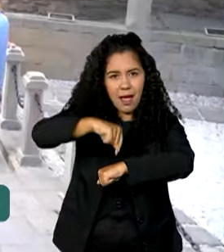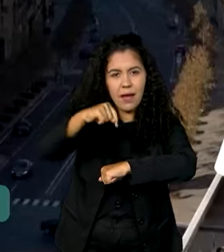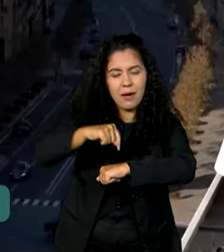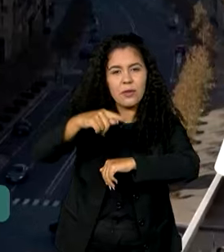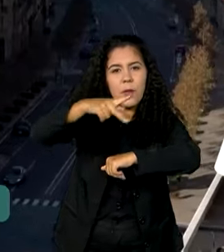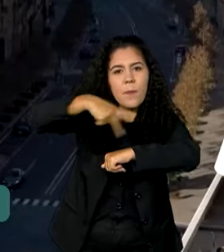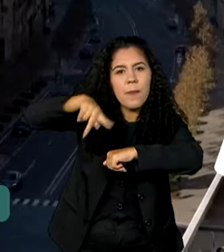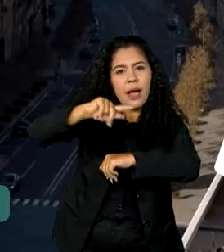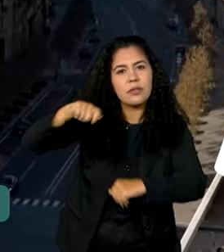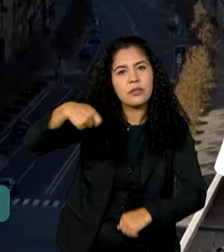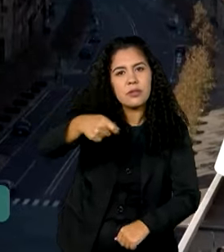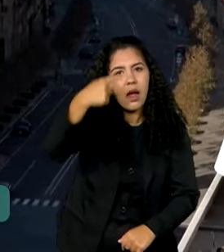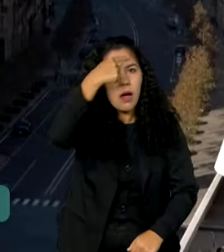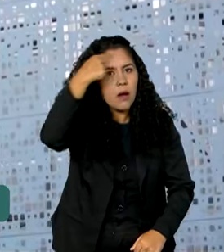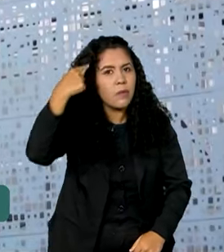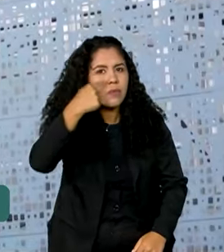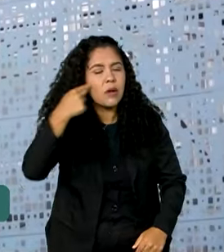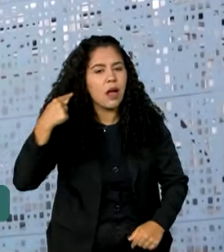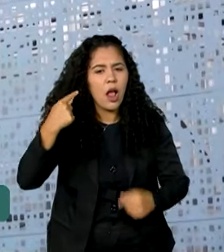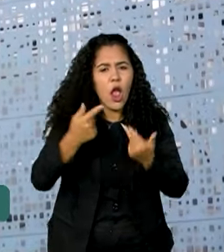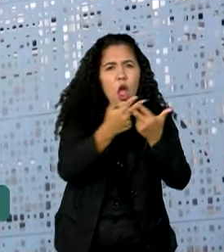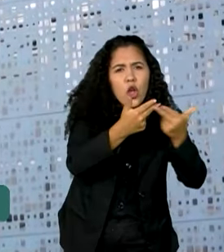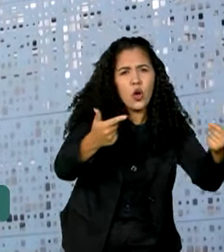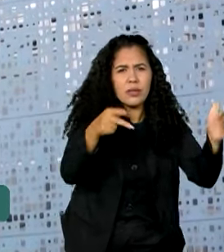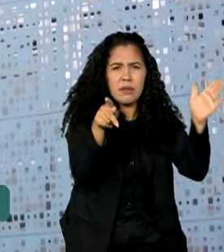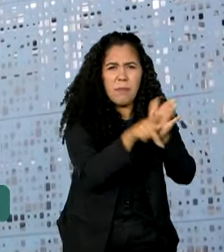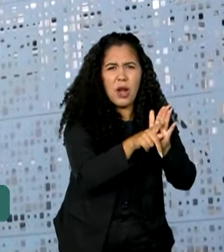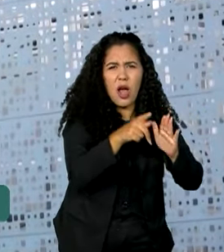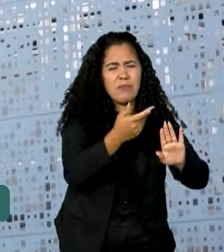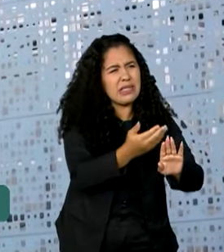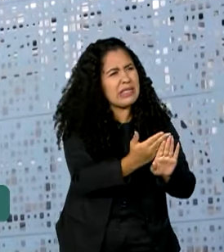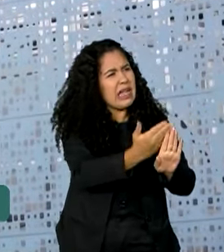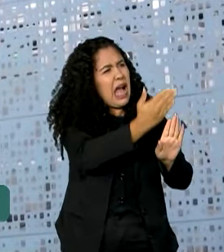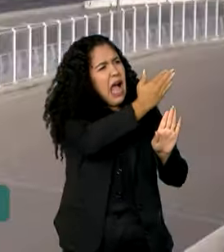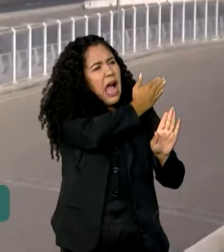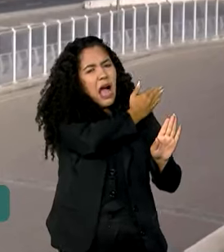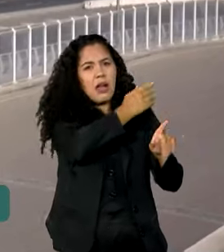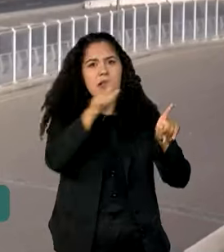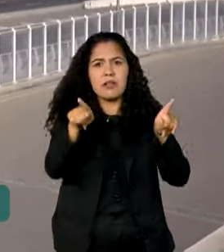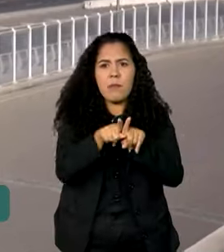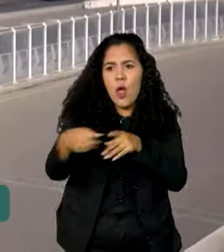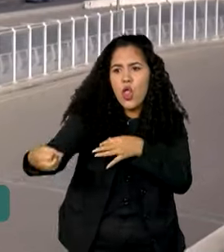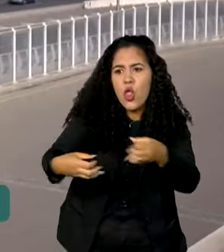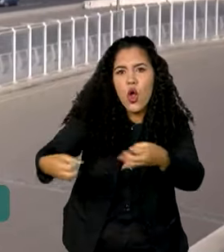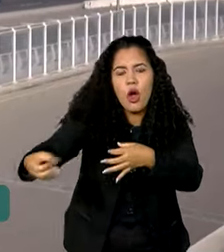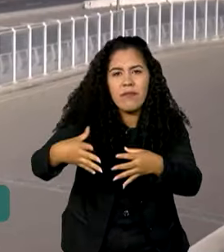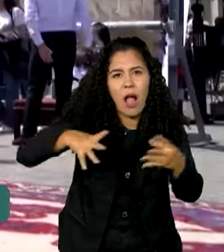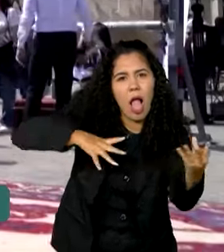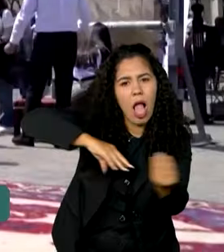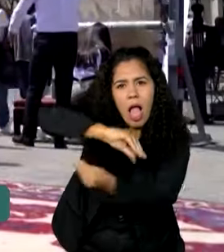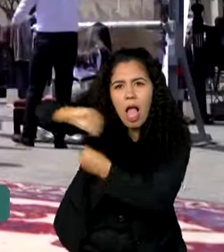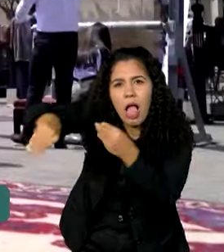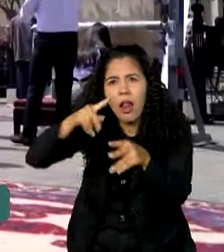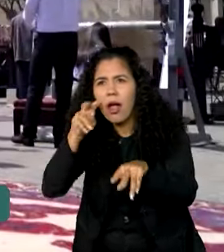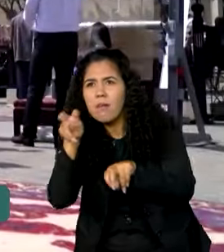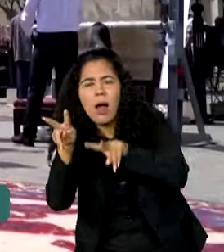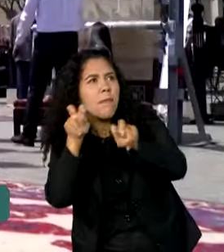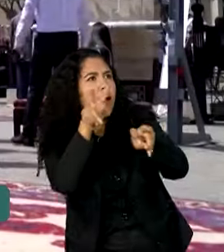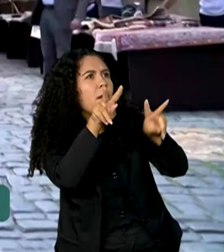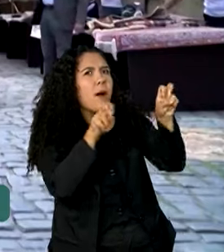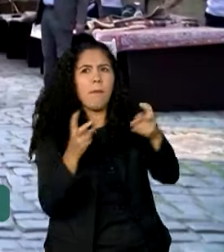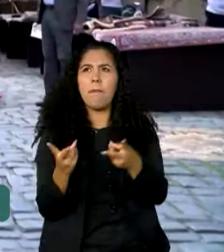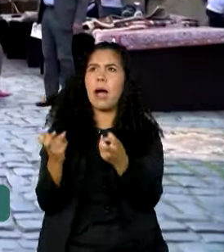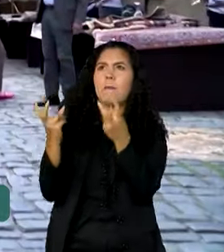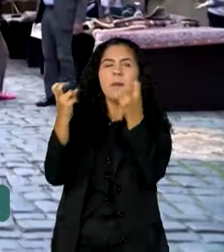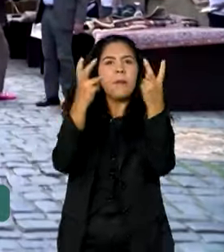antigo e o moderno se misturam. Com milênios de história, a cidade de Baku preserva vestígios da presença de diversos